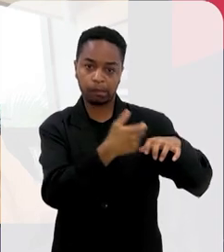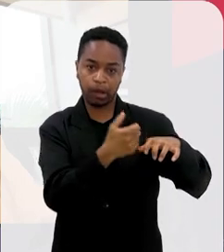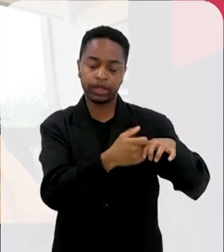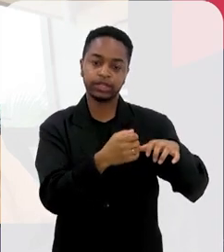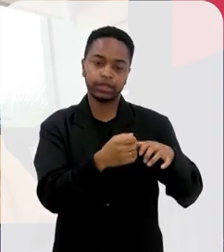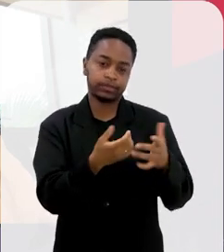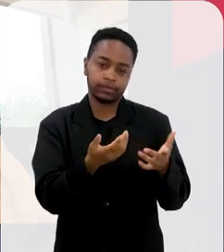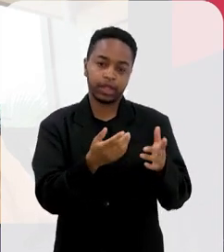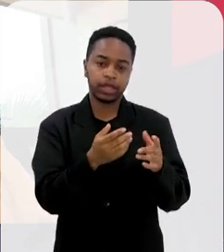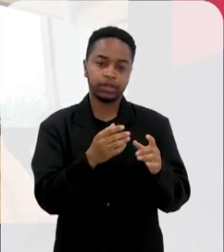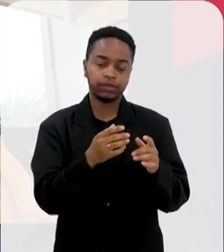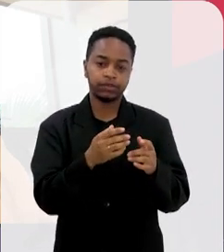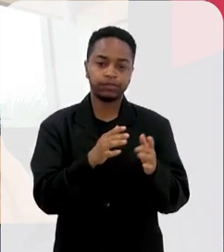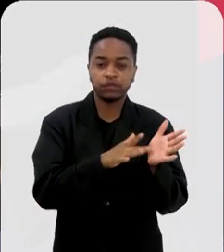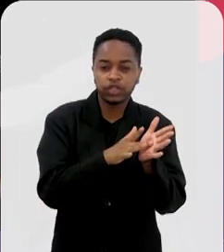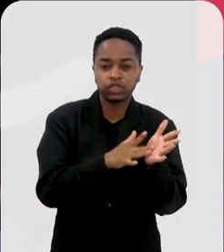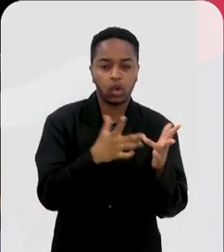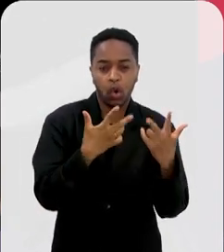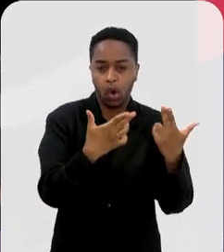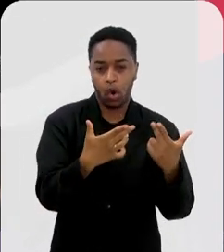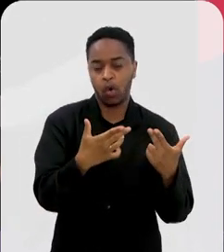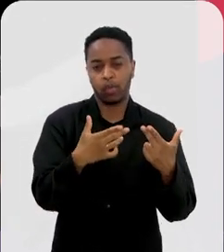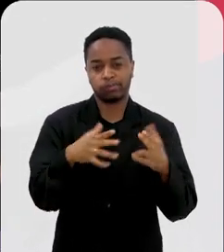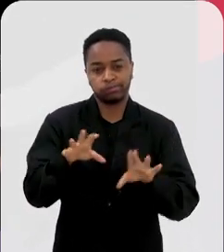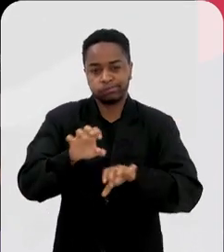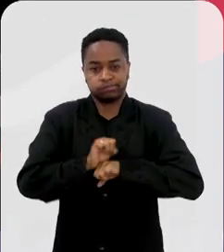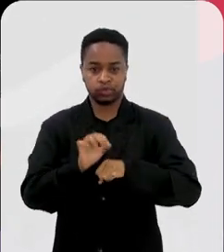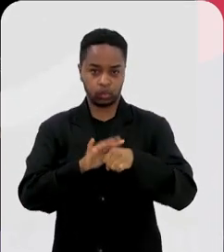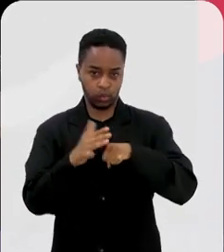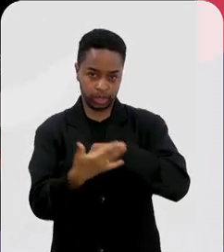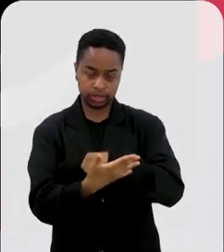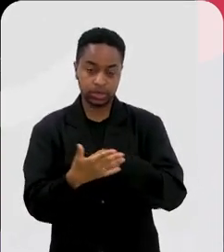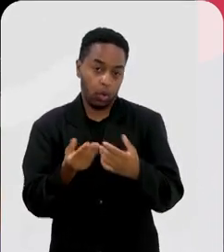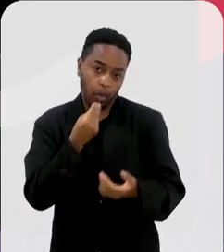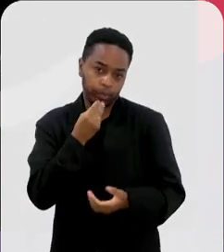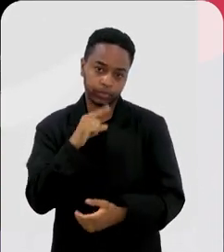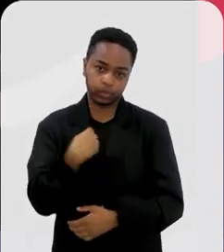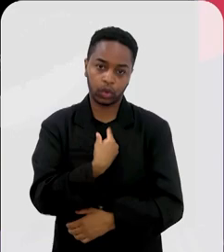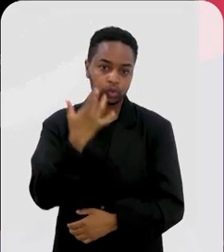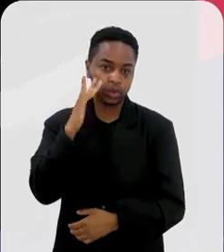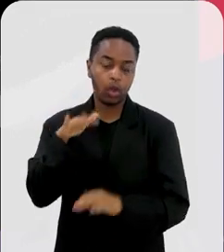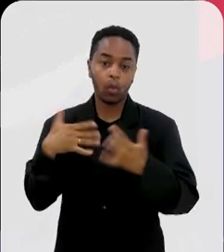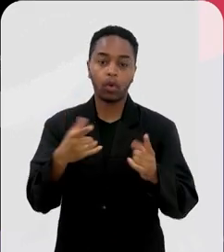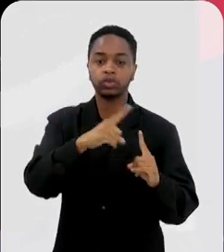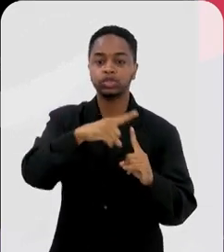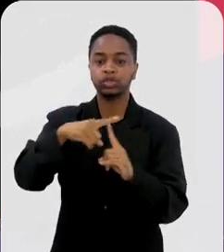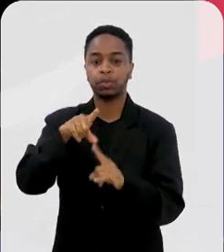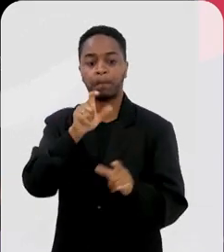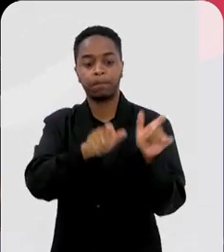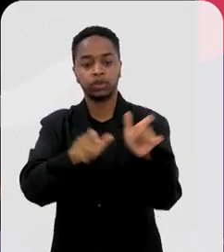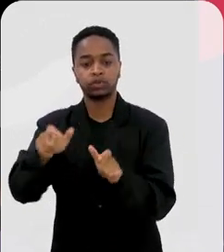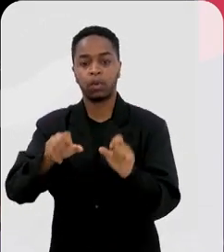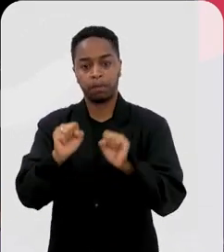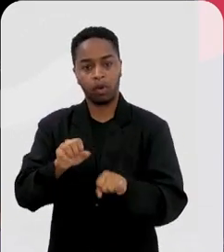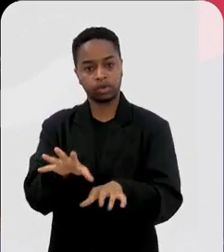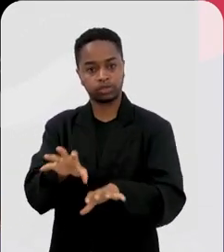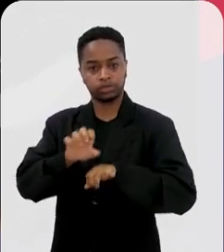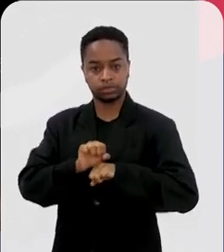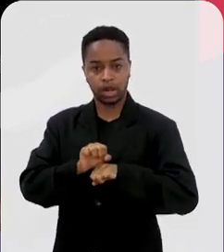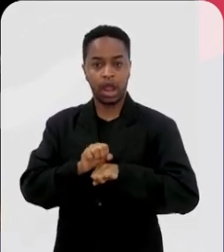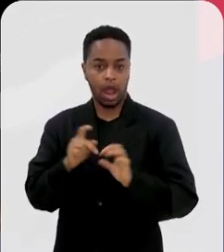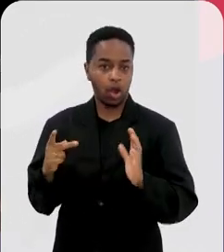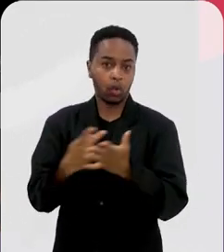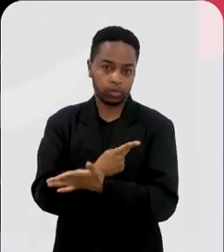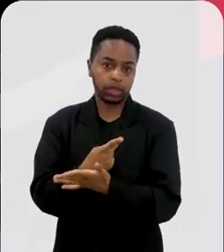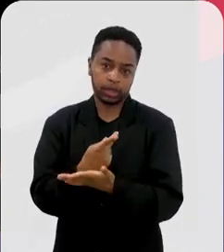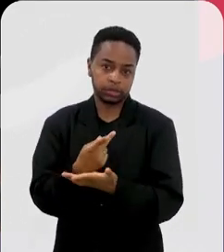uma condição de uma infecção, né, é bom lembrar que a gente não sabe em que tipo de paciente que isso pode, que durante a